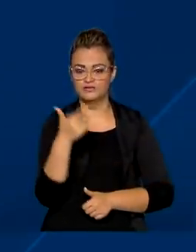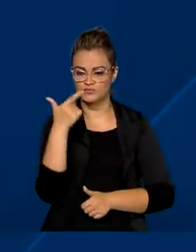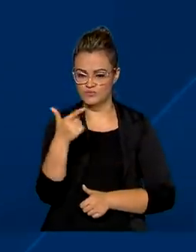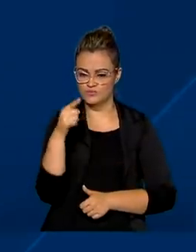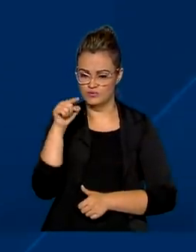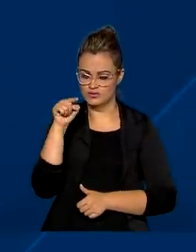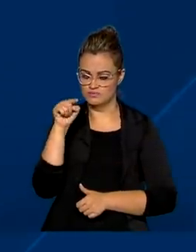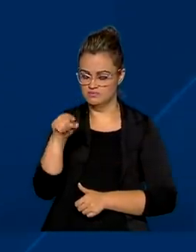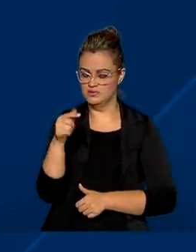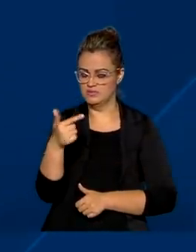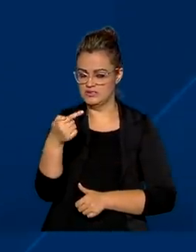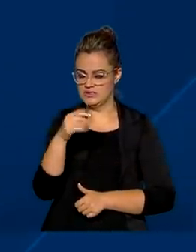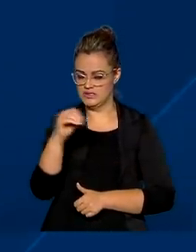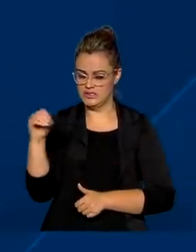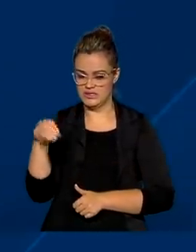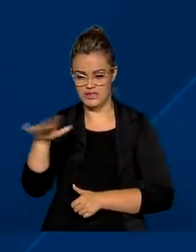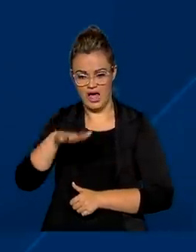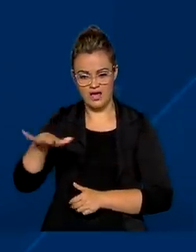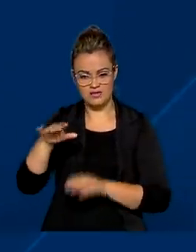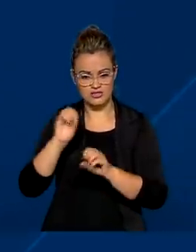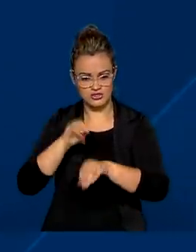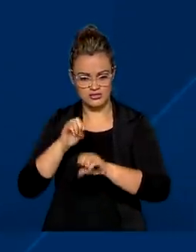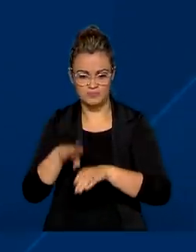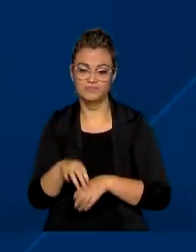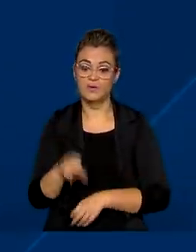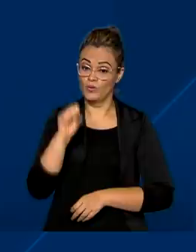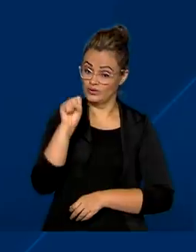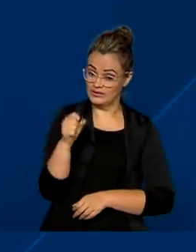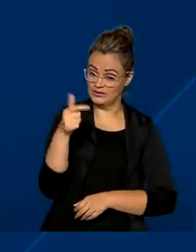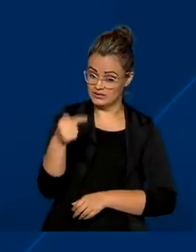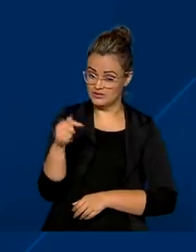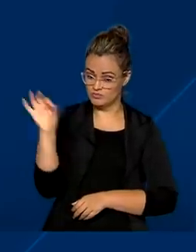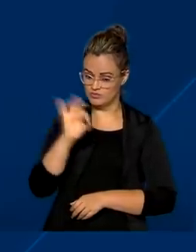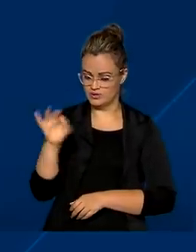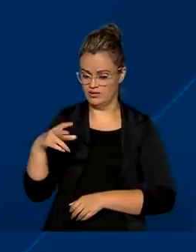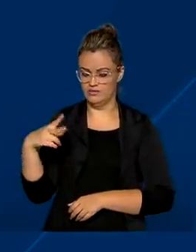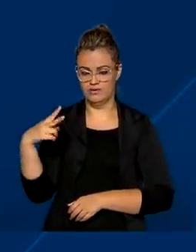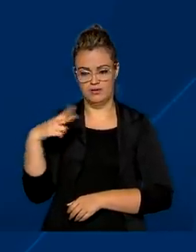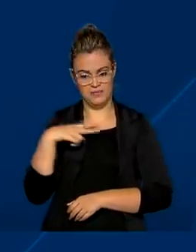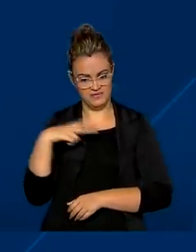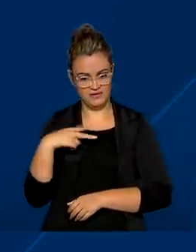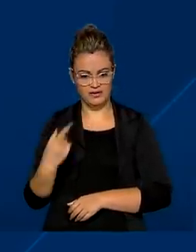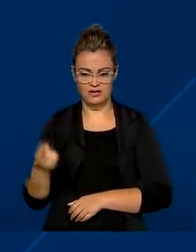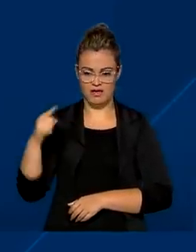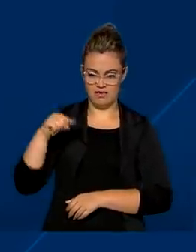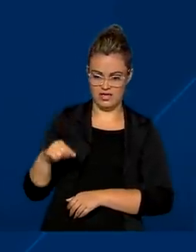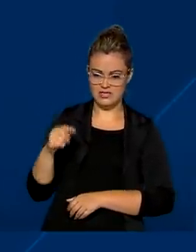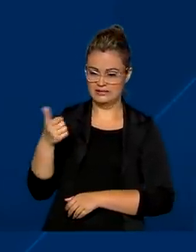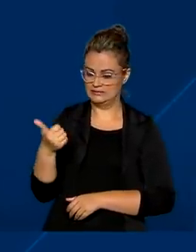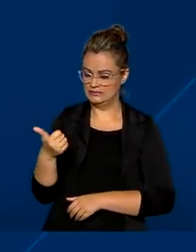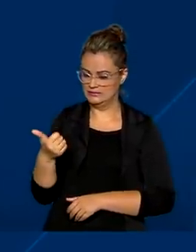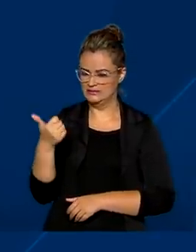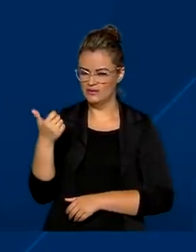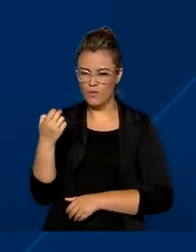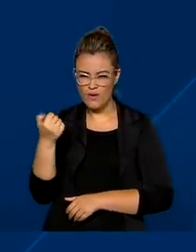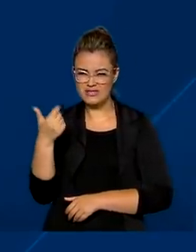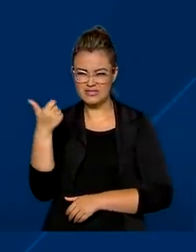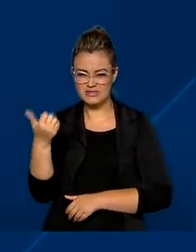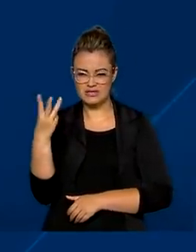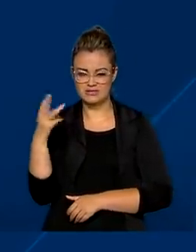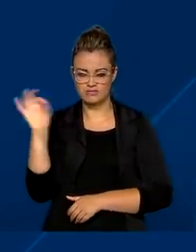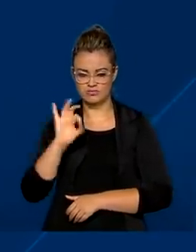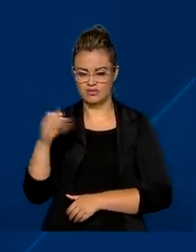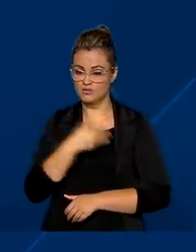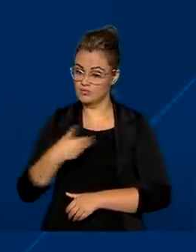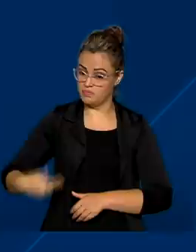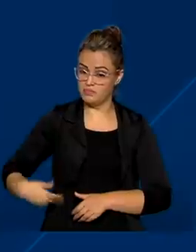.070 instituições, 87% da rede particular e quase 13% da rede pública.